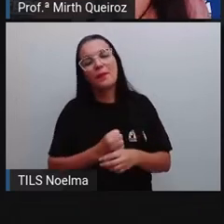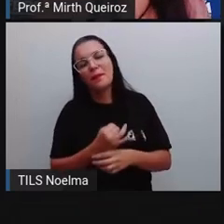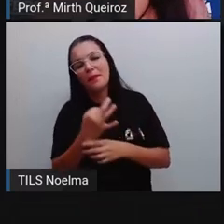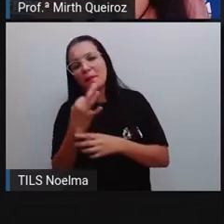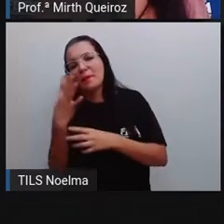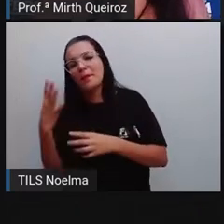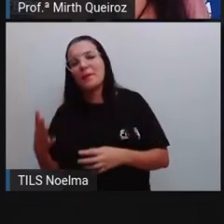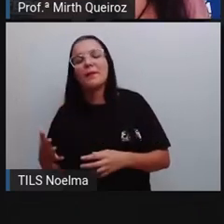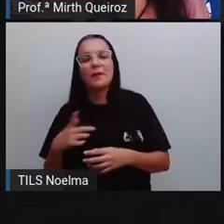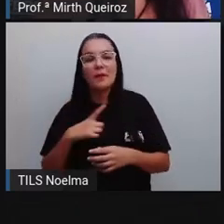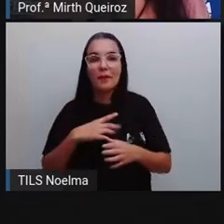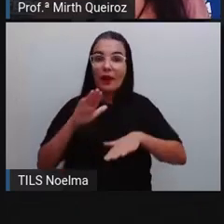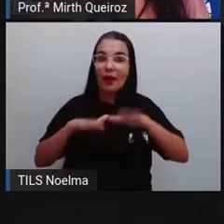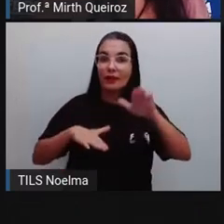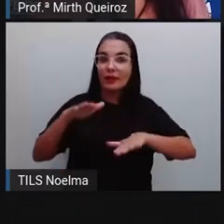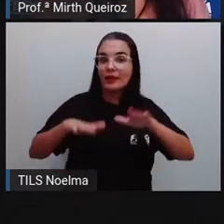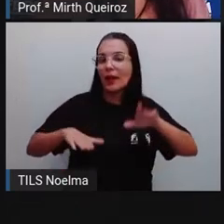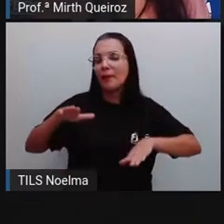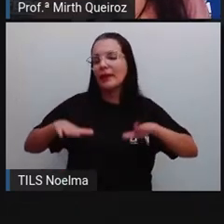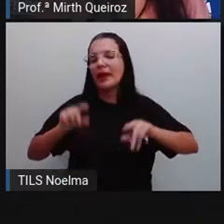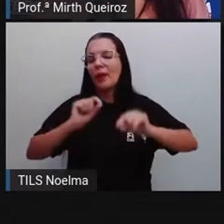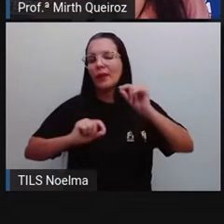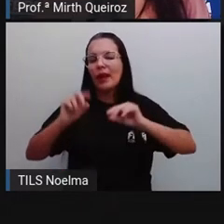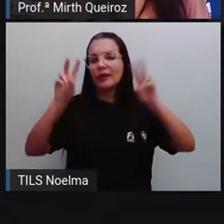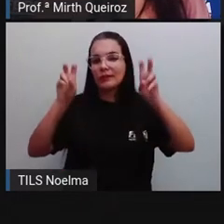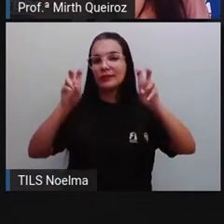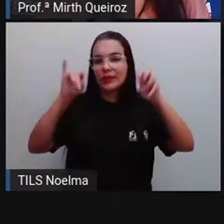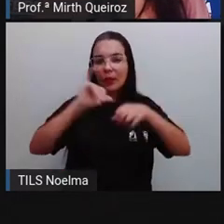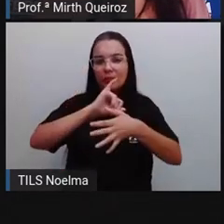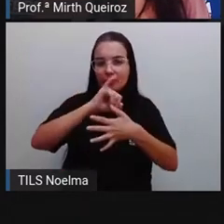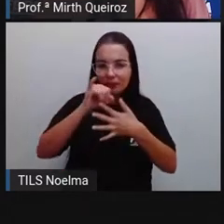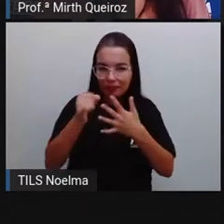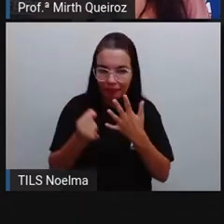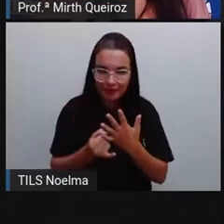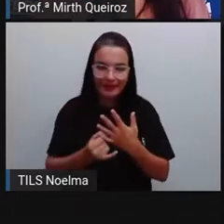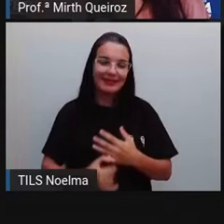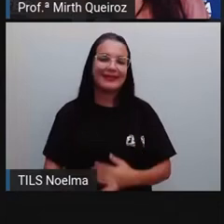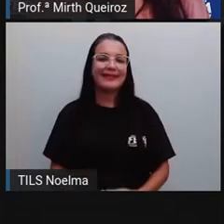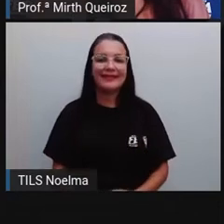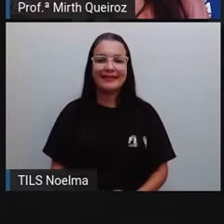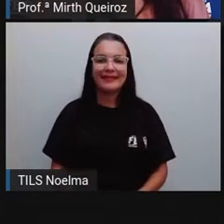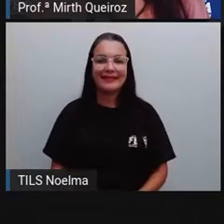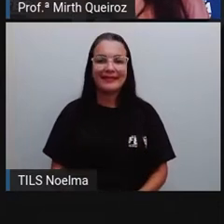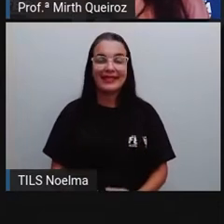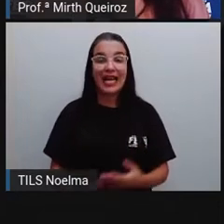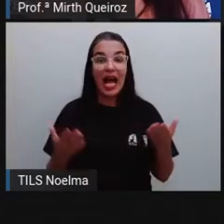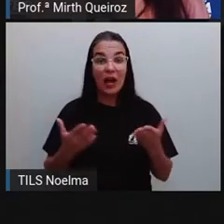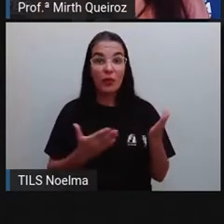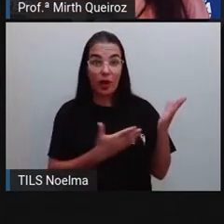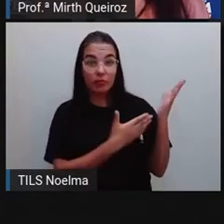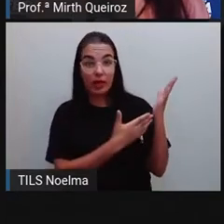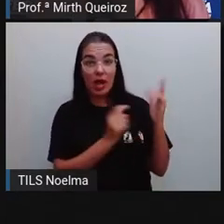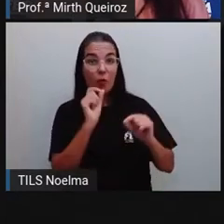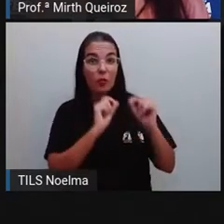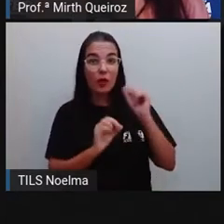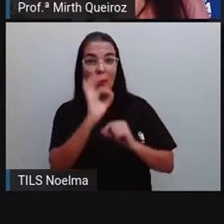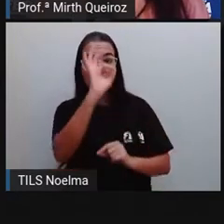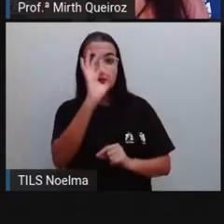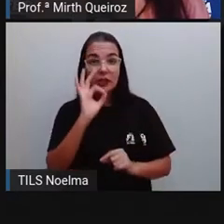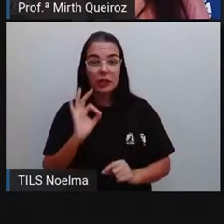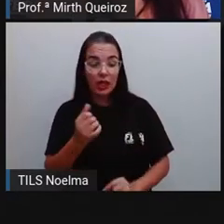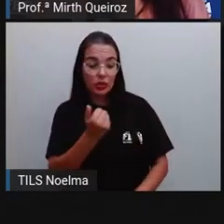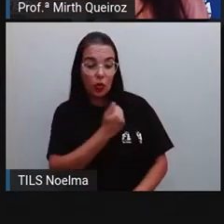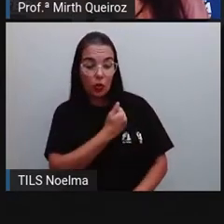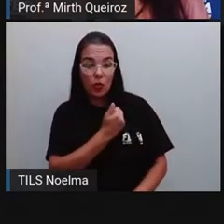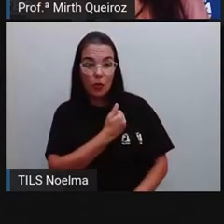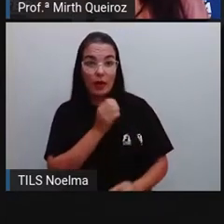ter a depender do tipo aí de rede, certo? O número de usuários nas redes sociais